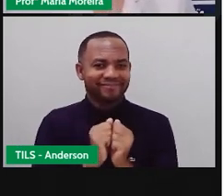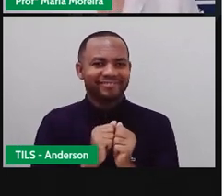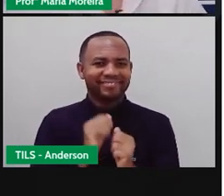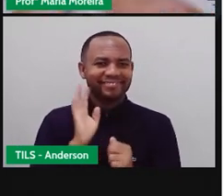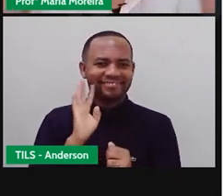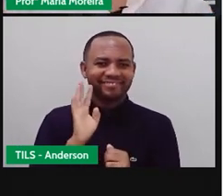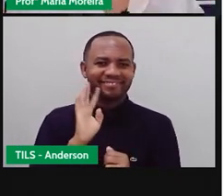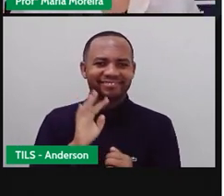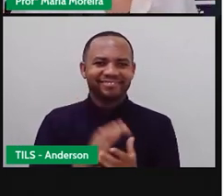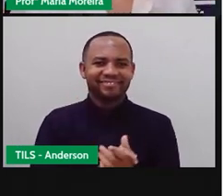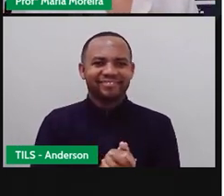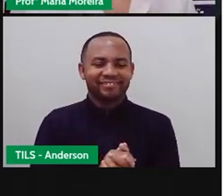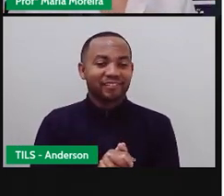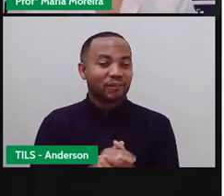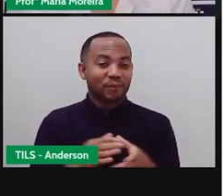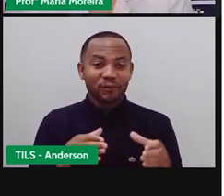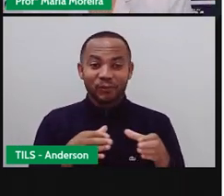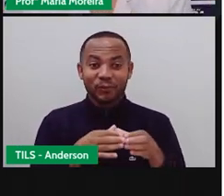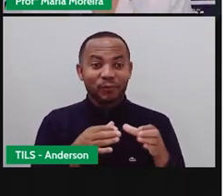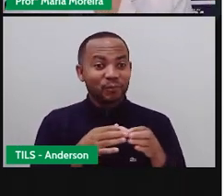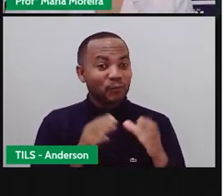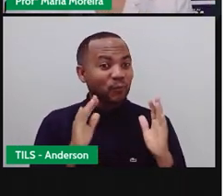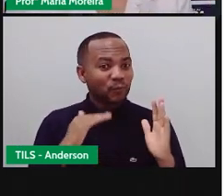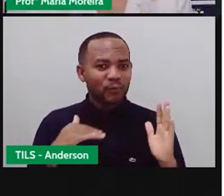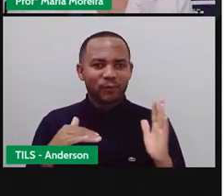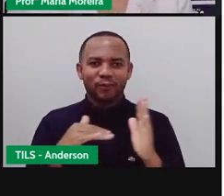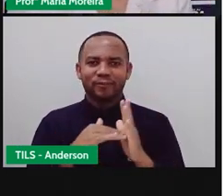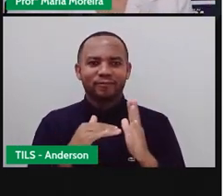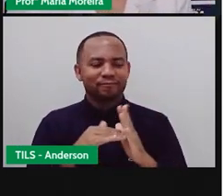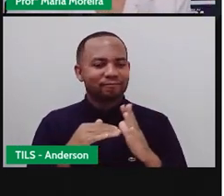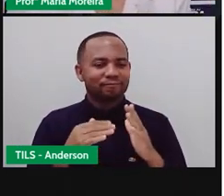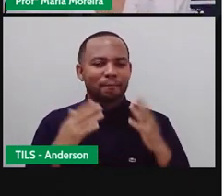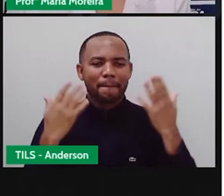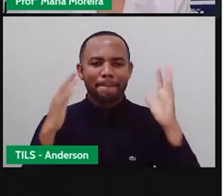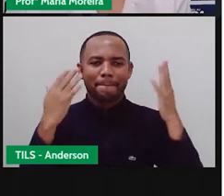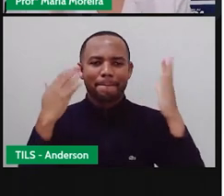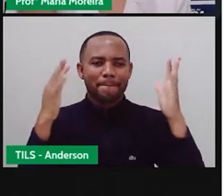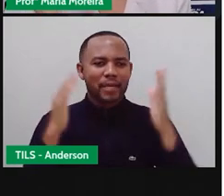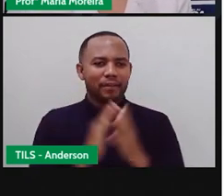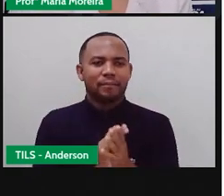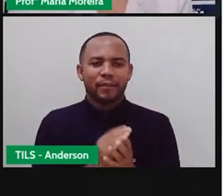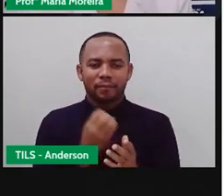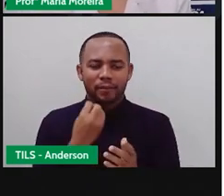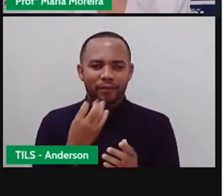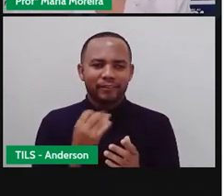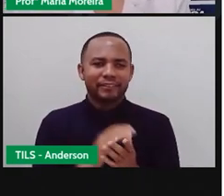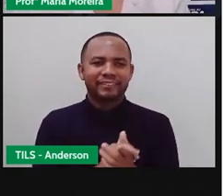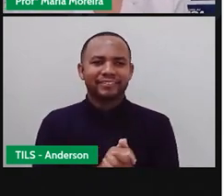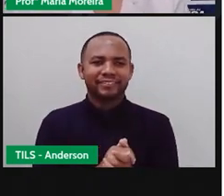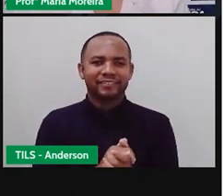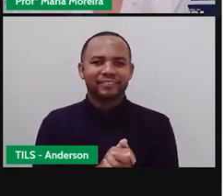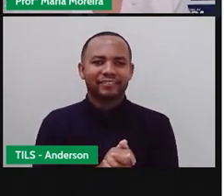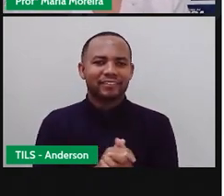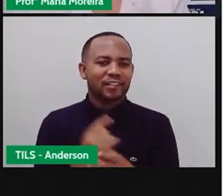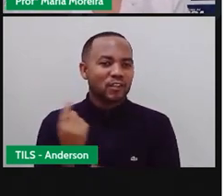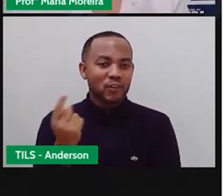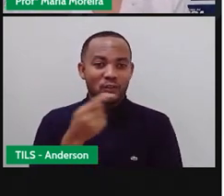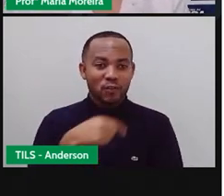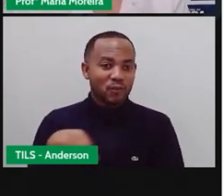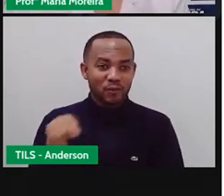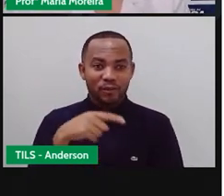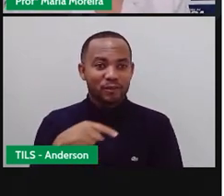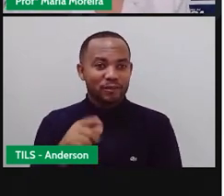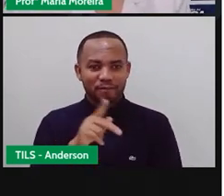A Seduc, de modo geral, disponibiliza todo o espaço. E comemoramos aqui, porque comemoramos. Eu, Provânia,